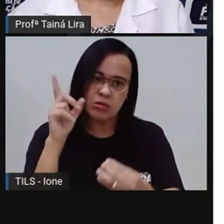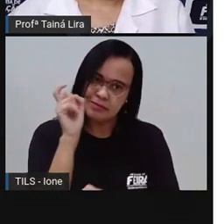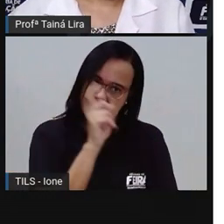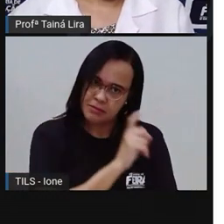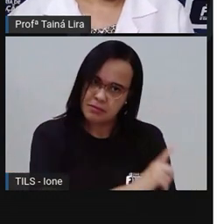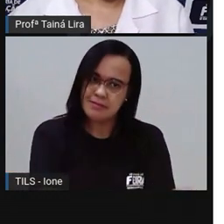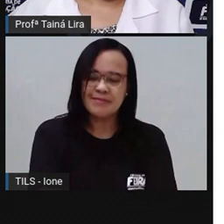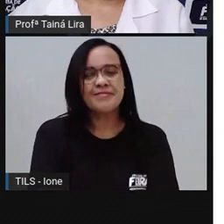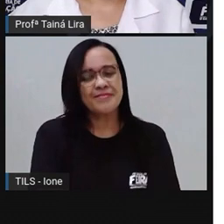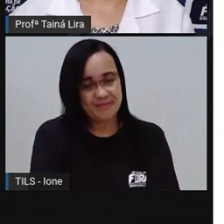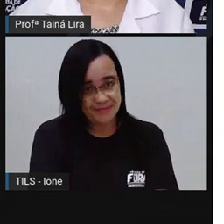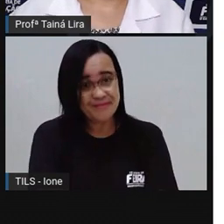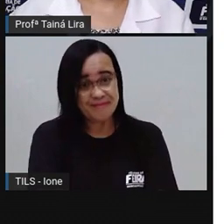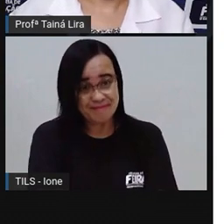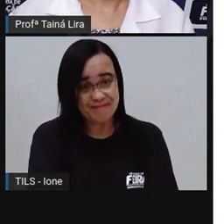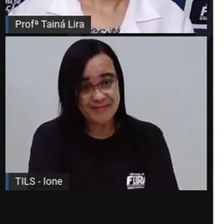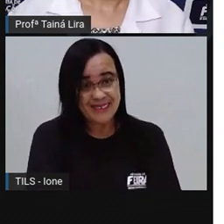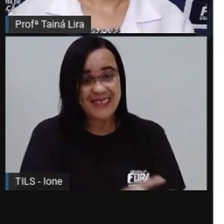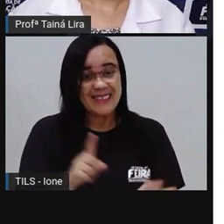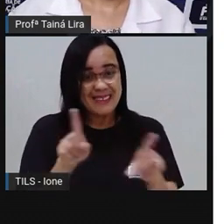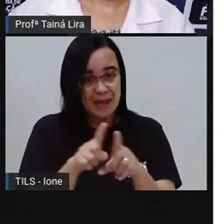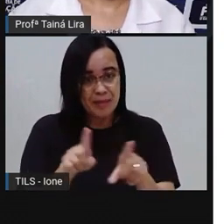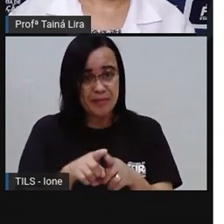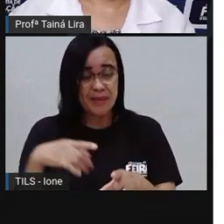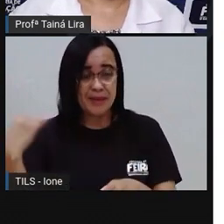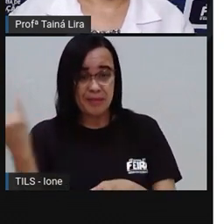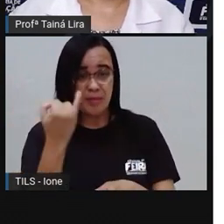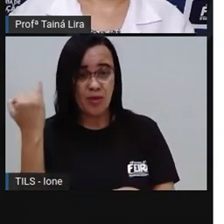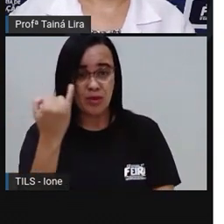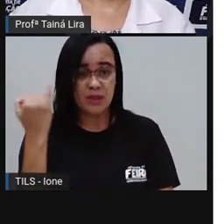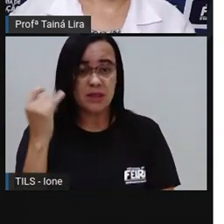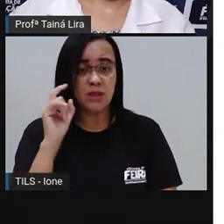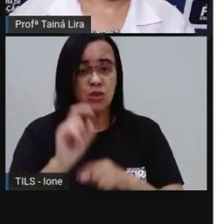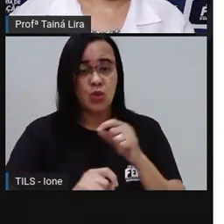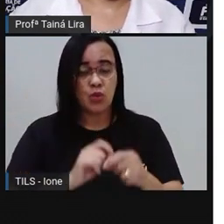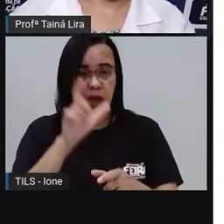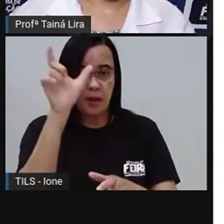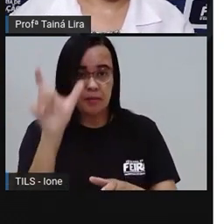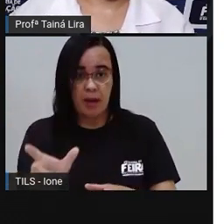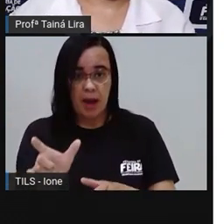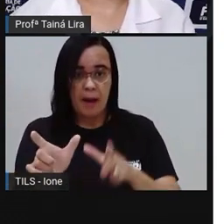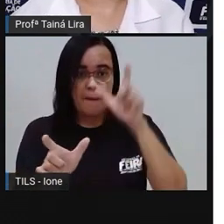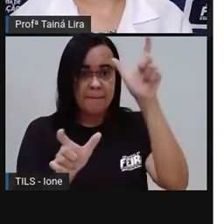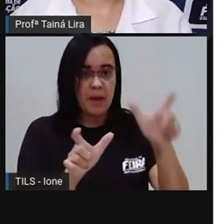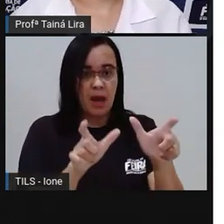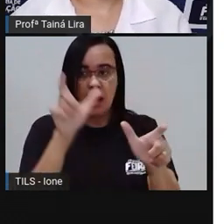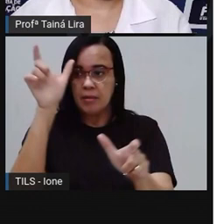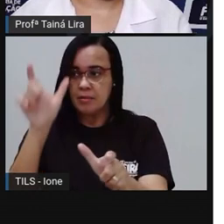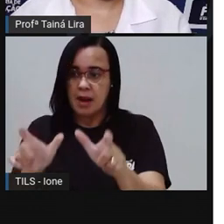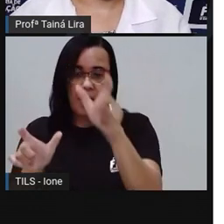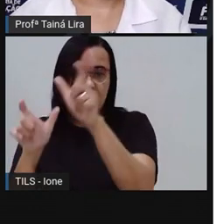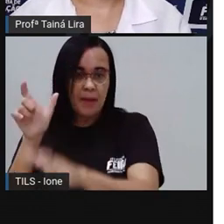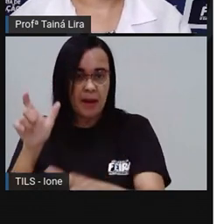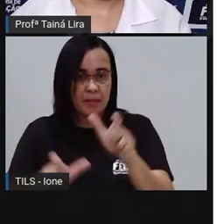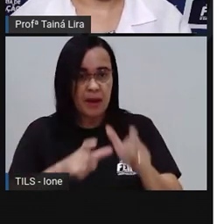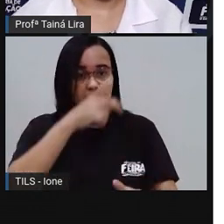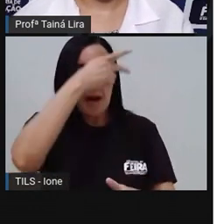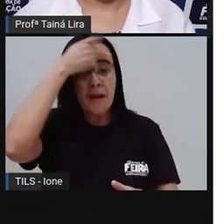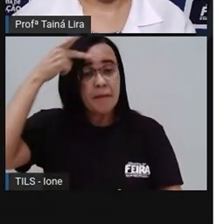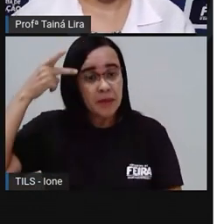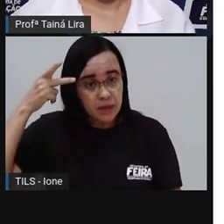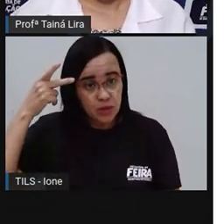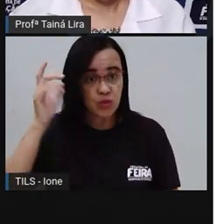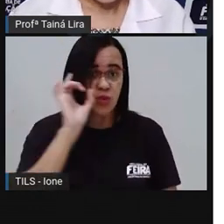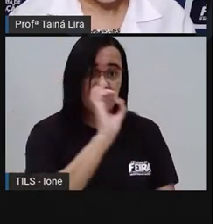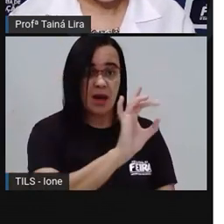Defina os papéis Tá? O apresentador É que vai apresentar O programa O cinegrafista É quem irá